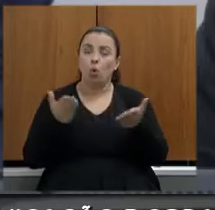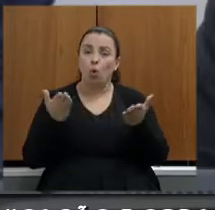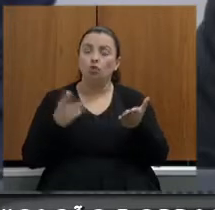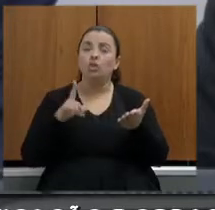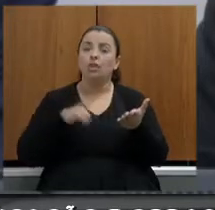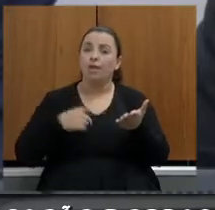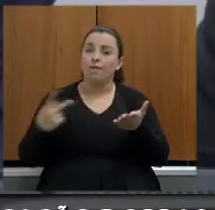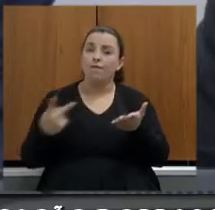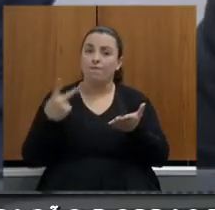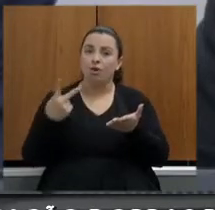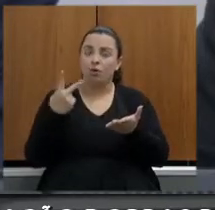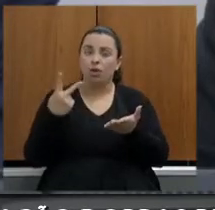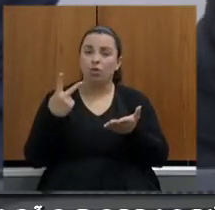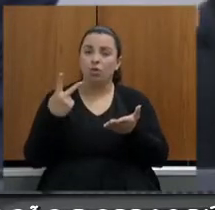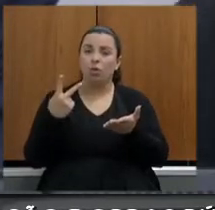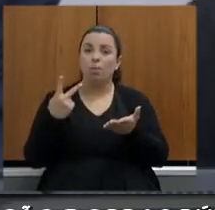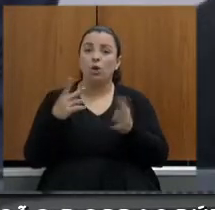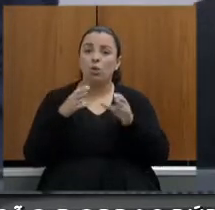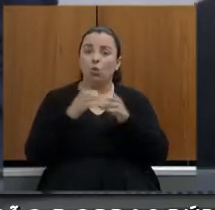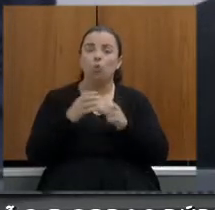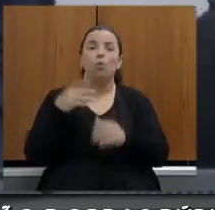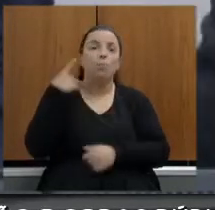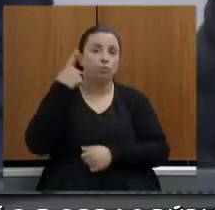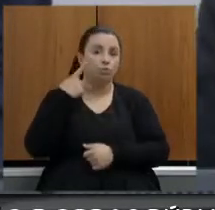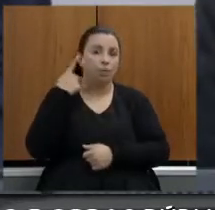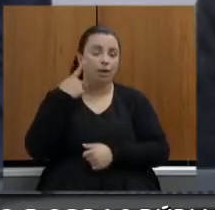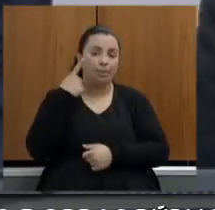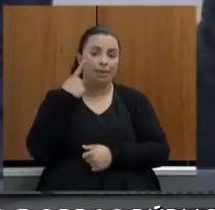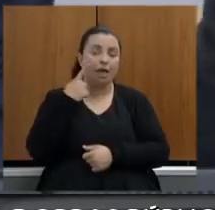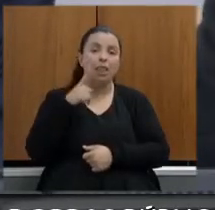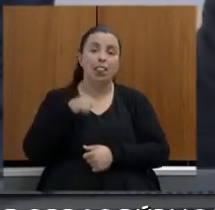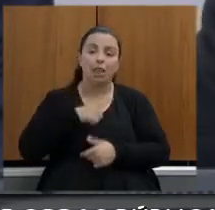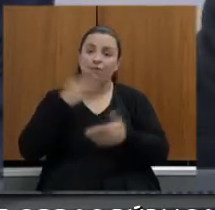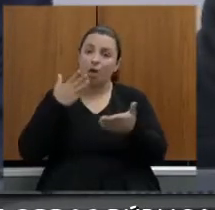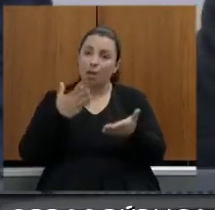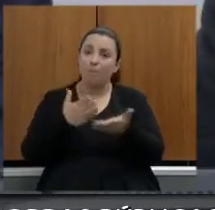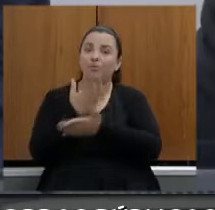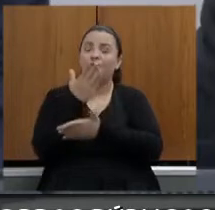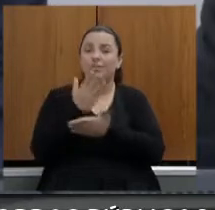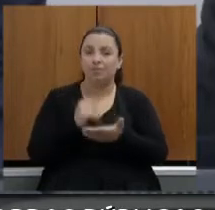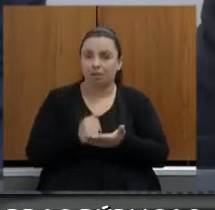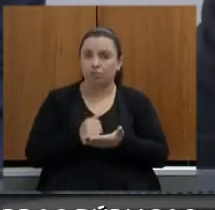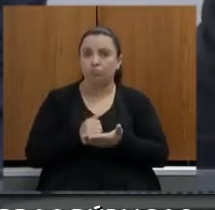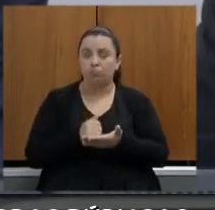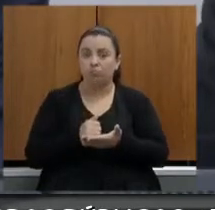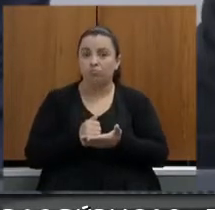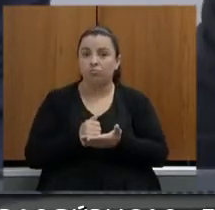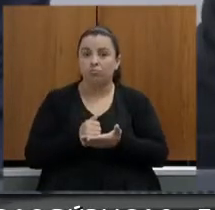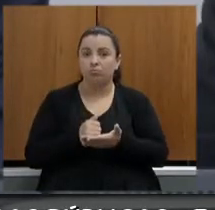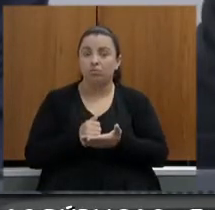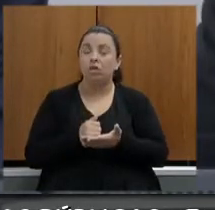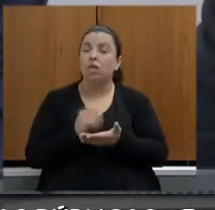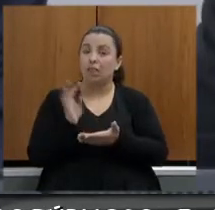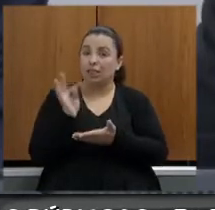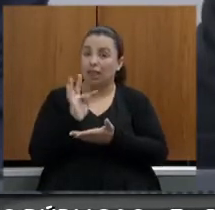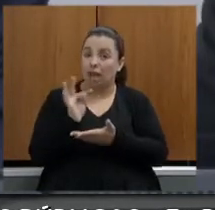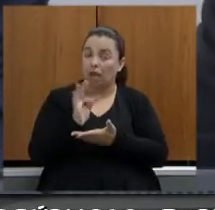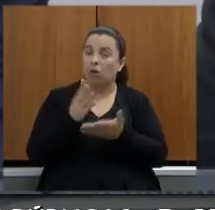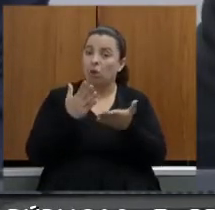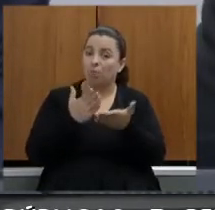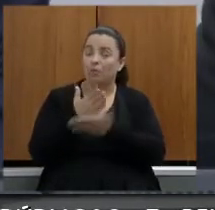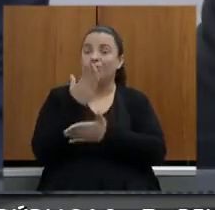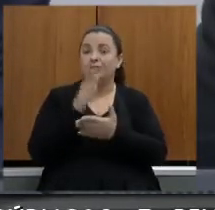pela frente parlamentar ou seja tivesse um aval prévio e técnico da frente parlamentar de mobilidade metropolitana